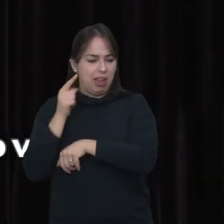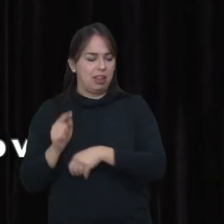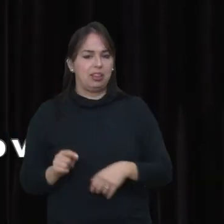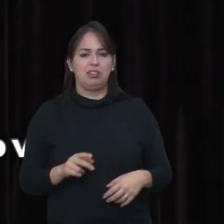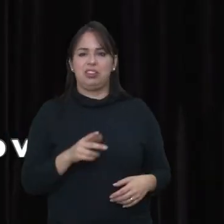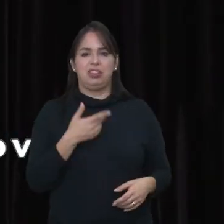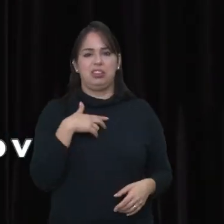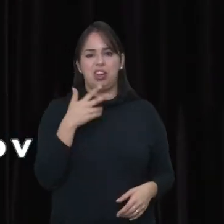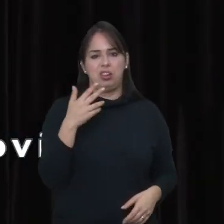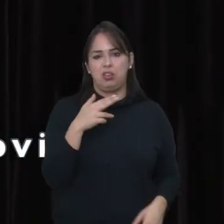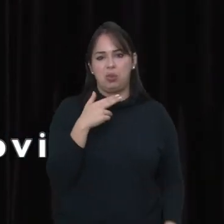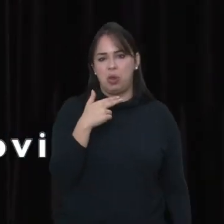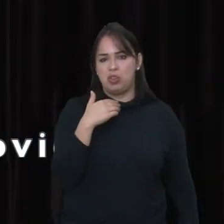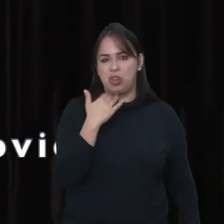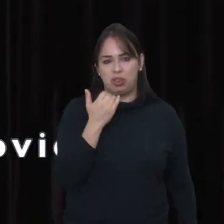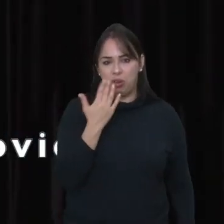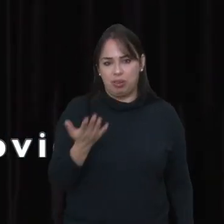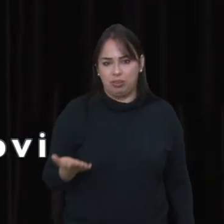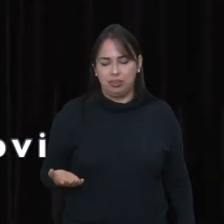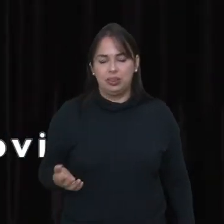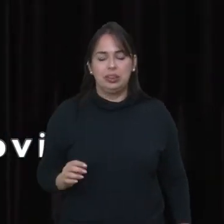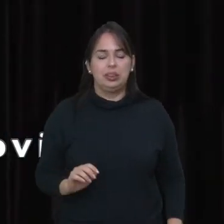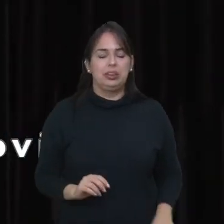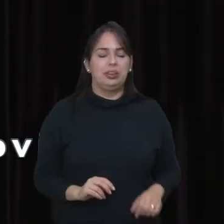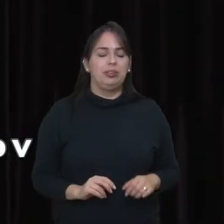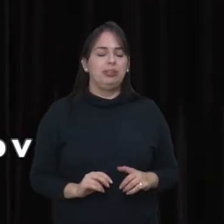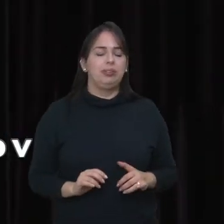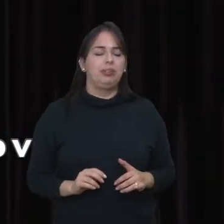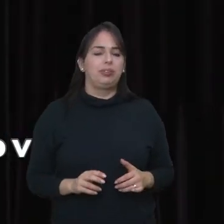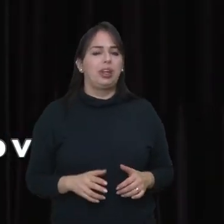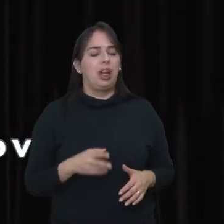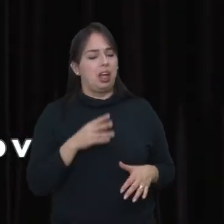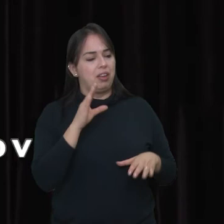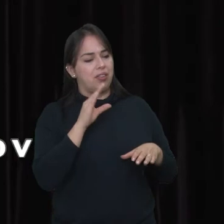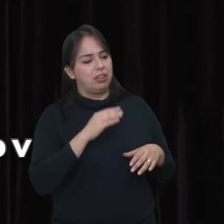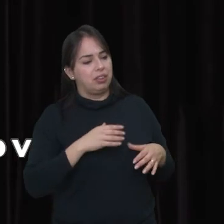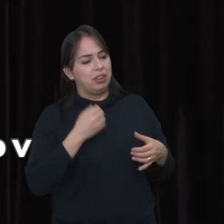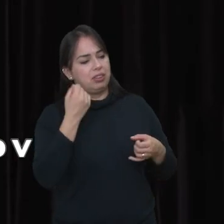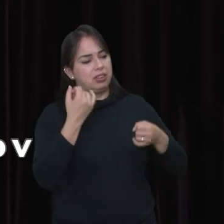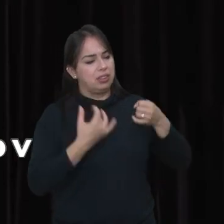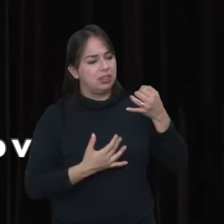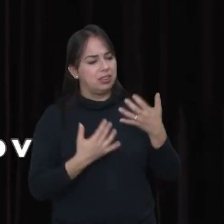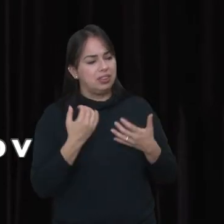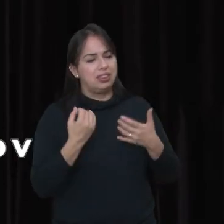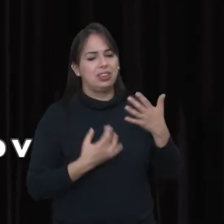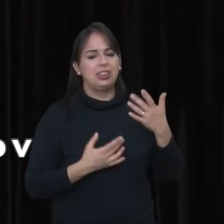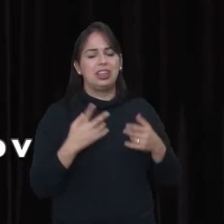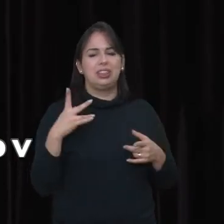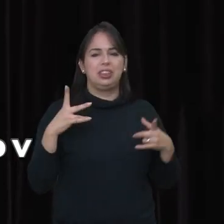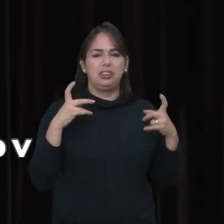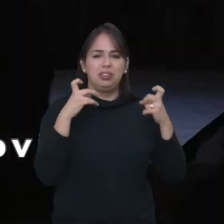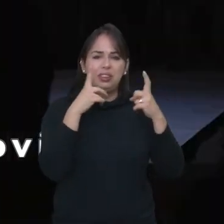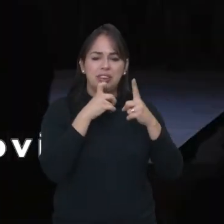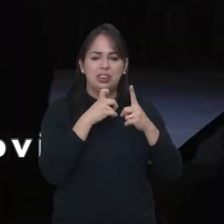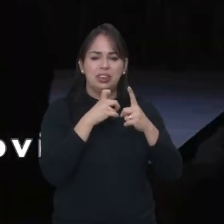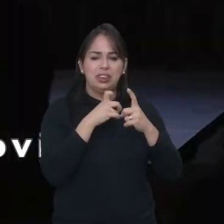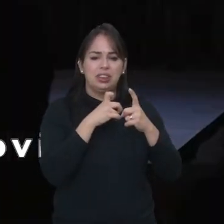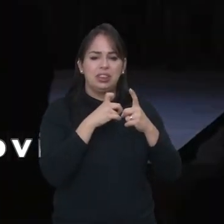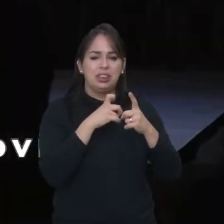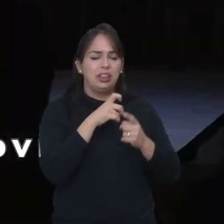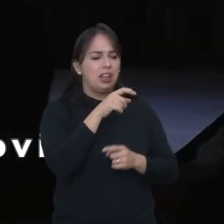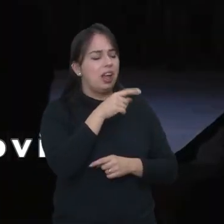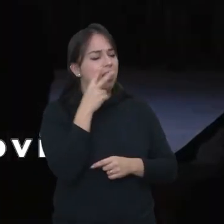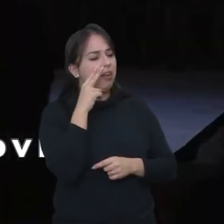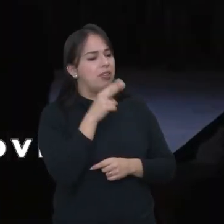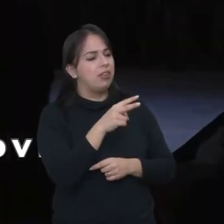Mas não Não funcionou Aí Aí eu continuei falando Eu falei Nossa cara Porque tá difícil E tal